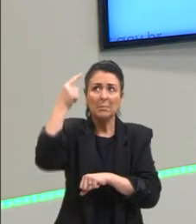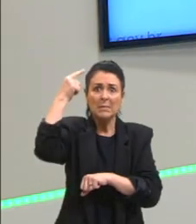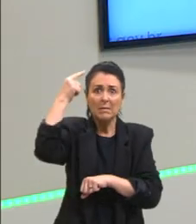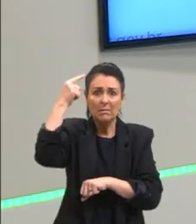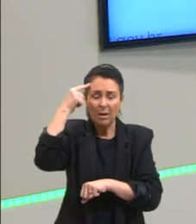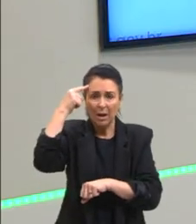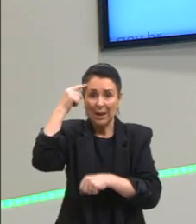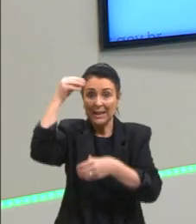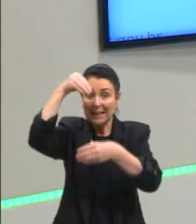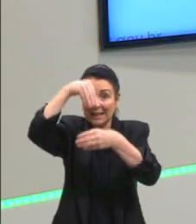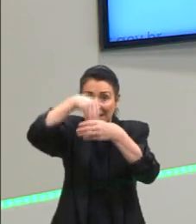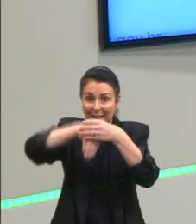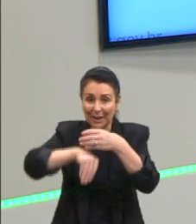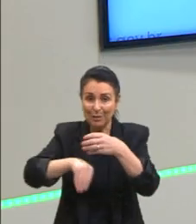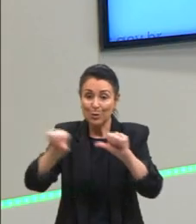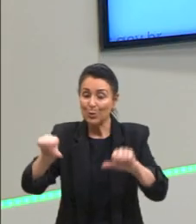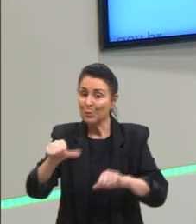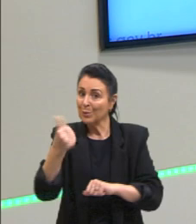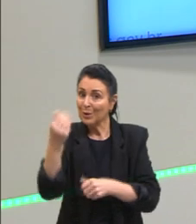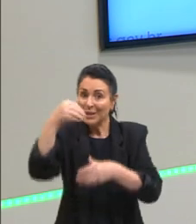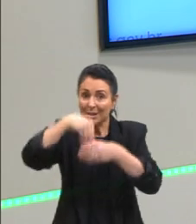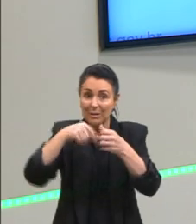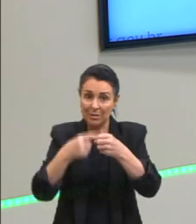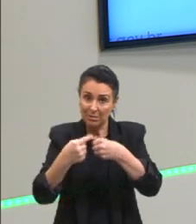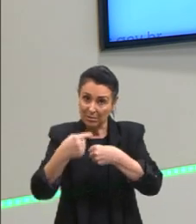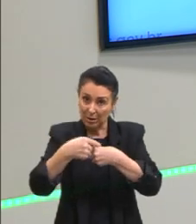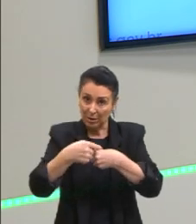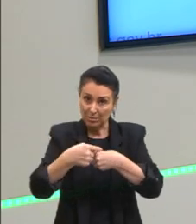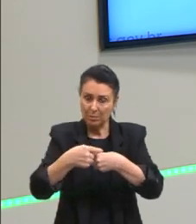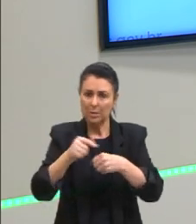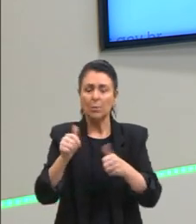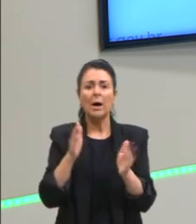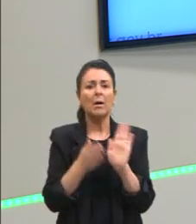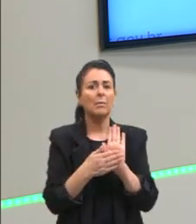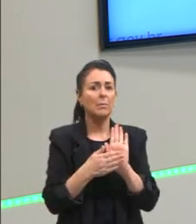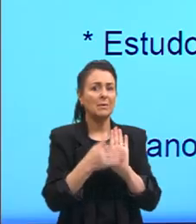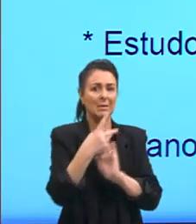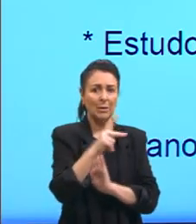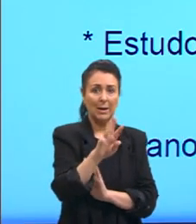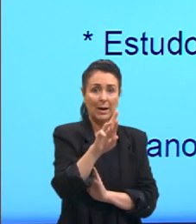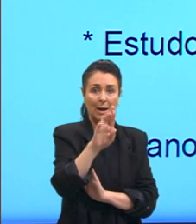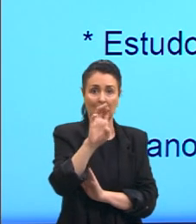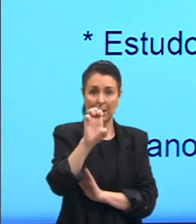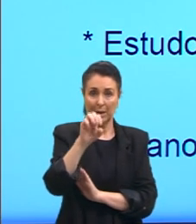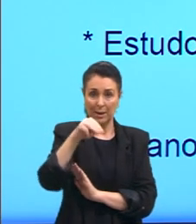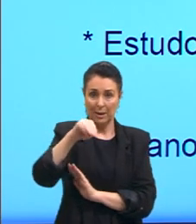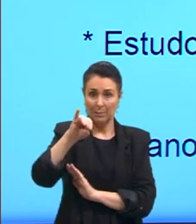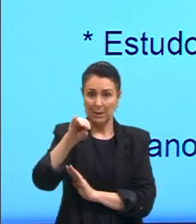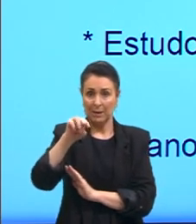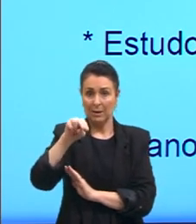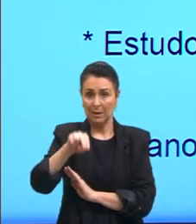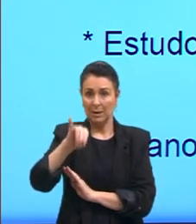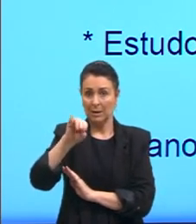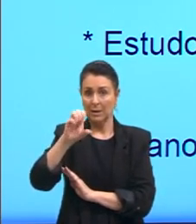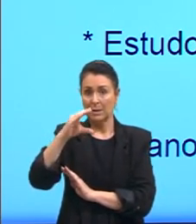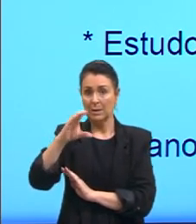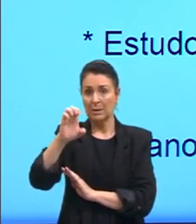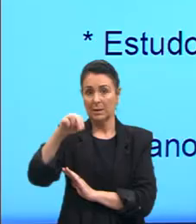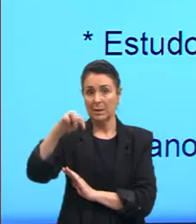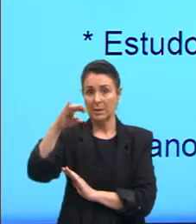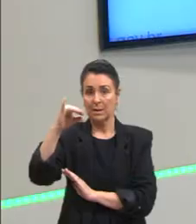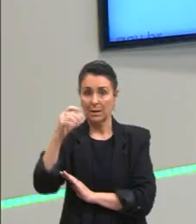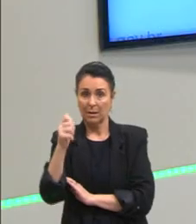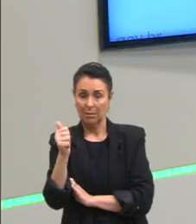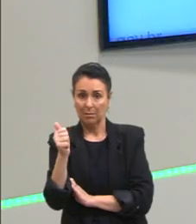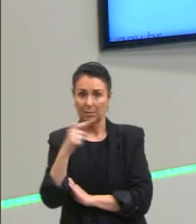aprendizado, era a reminiscência. O que ele propunha? Então, existia o mundo das ideias e o mundo sensível